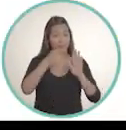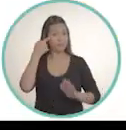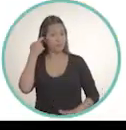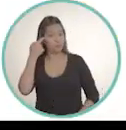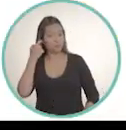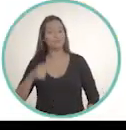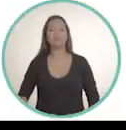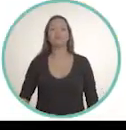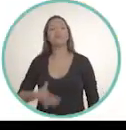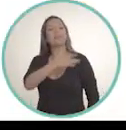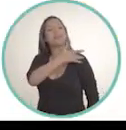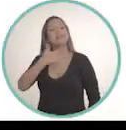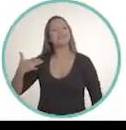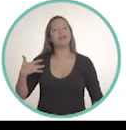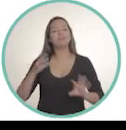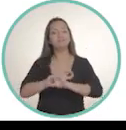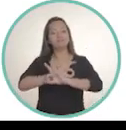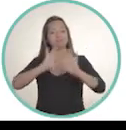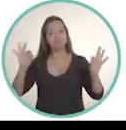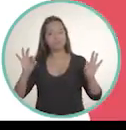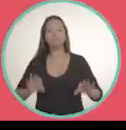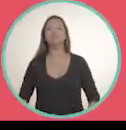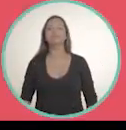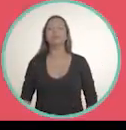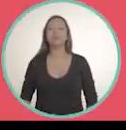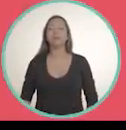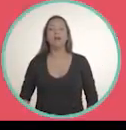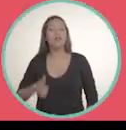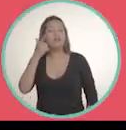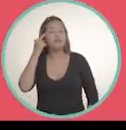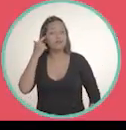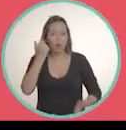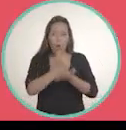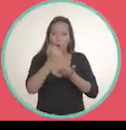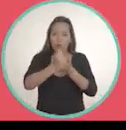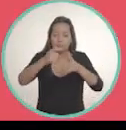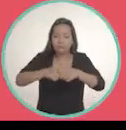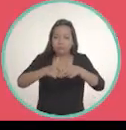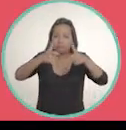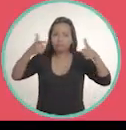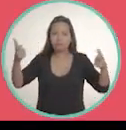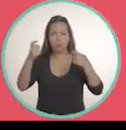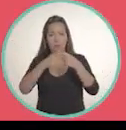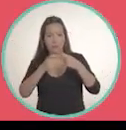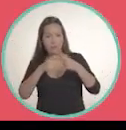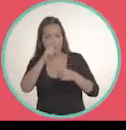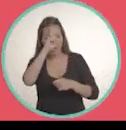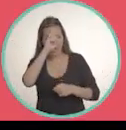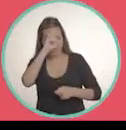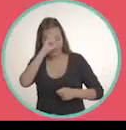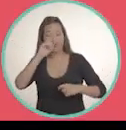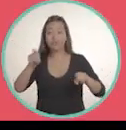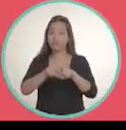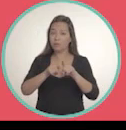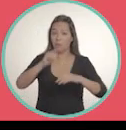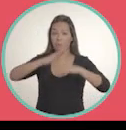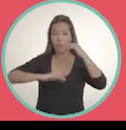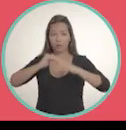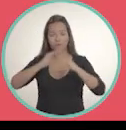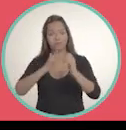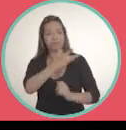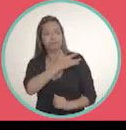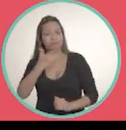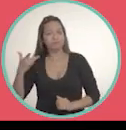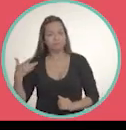Saúde de qualidade. Freixo vai contratar mais médicos, enfermeiros e profissionais de saúde. Vai